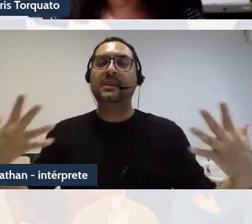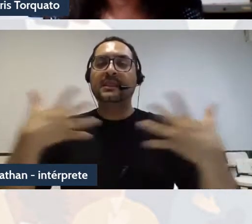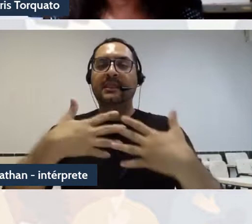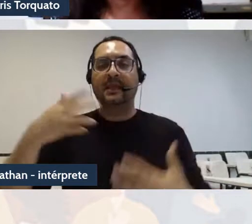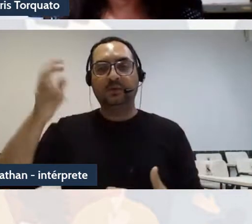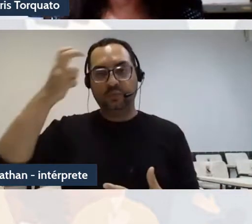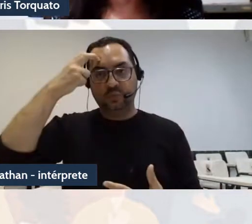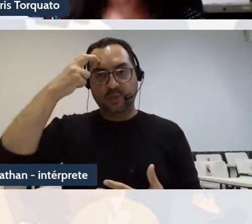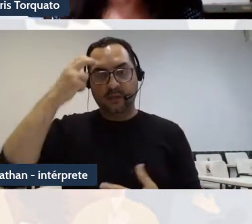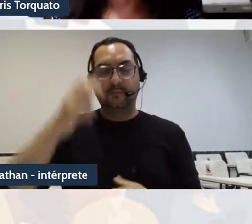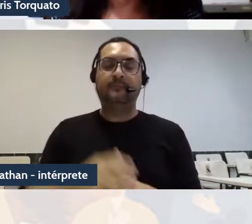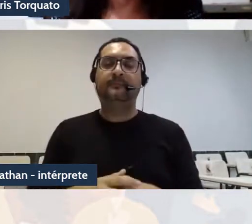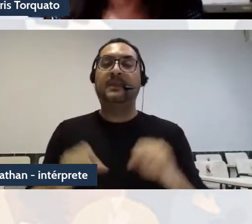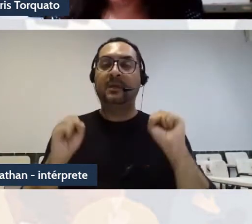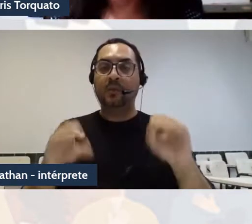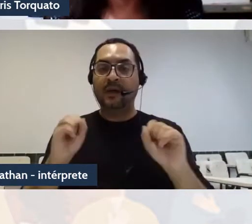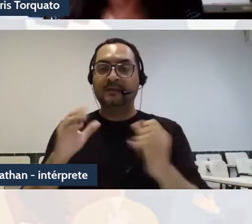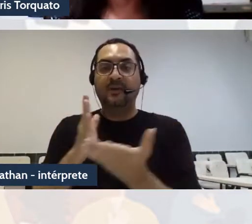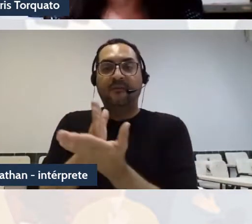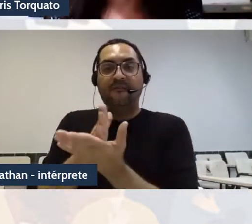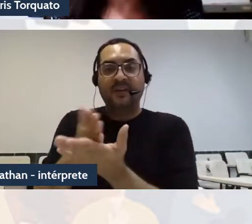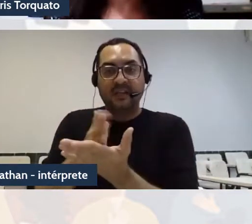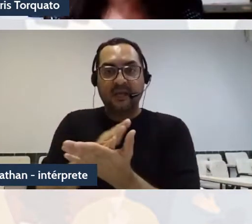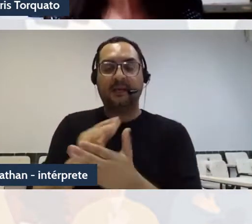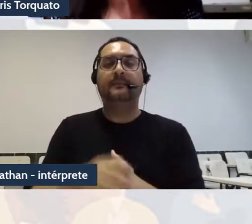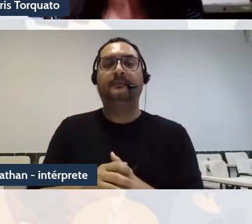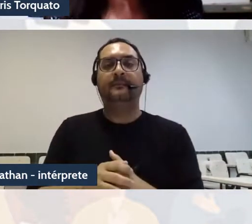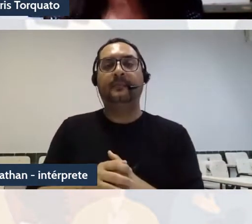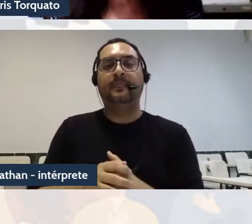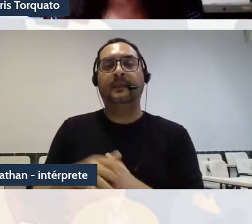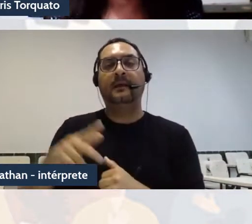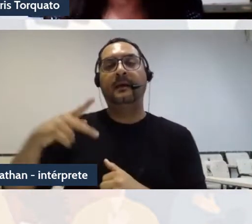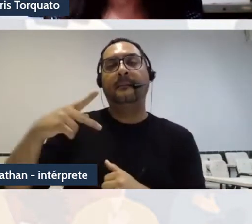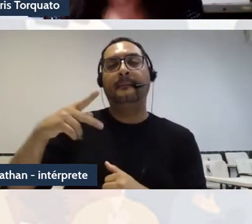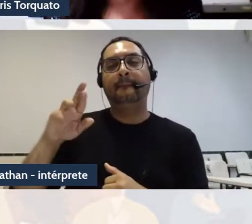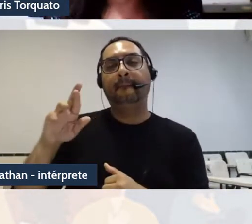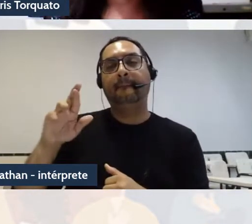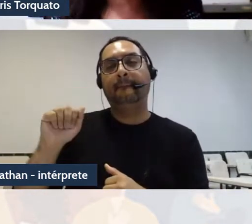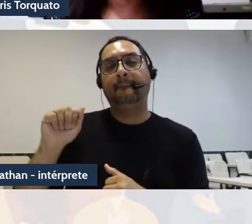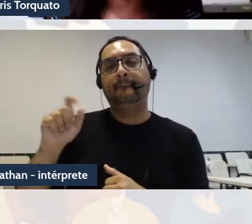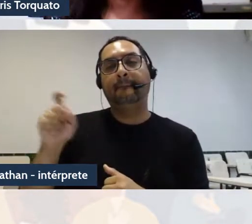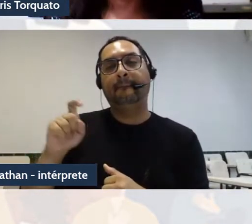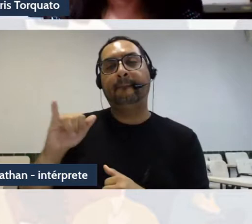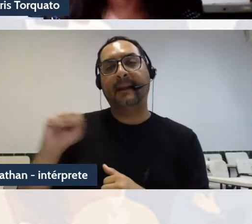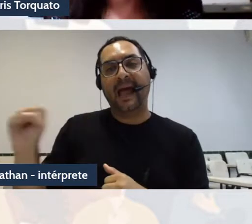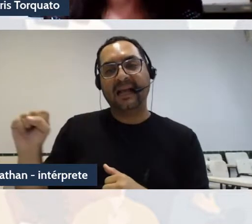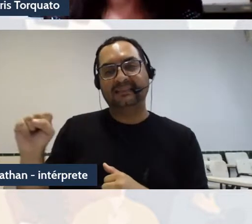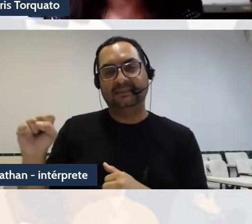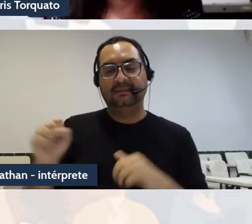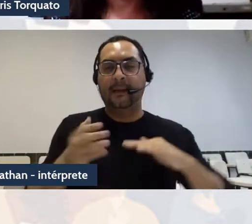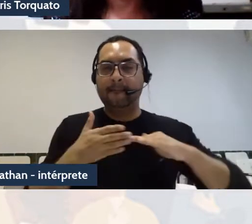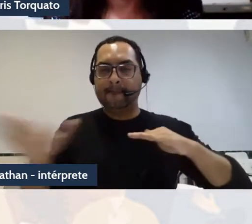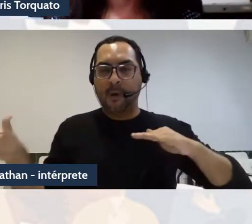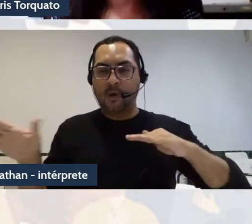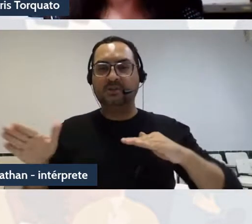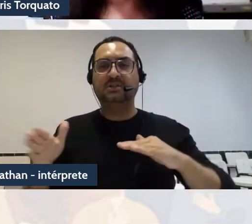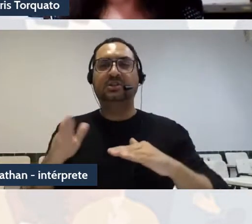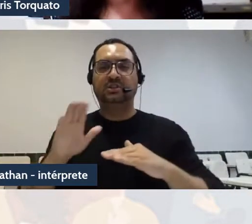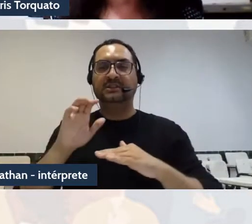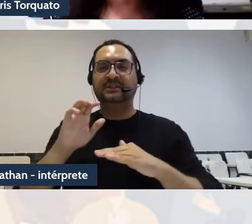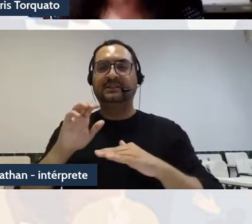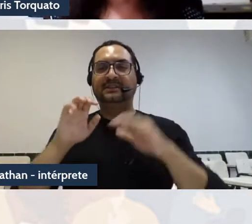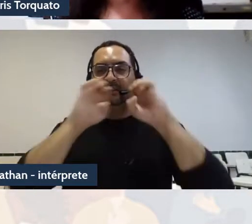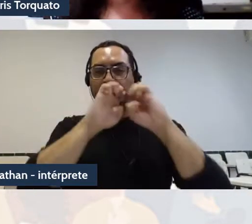educação fronteirista, praxis pós-estruturalista, pós-colonial e decolonial,